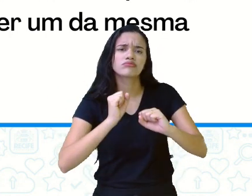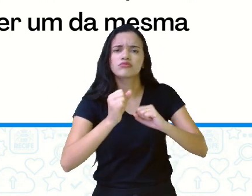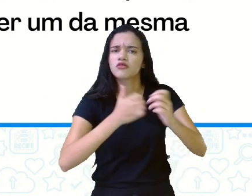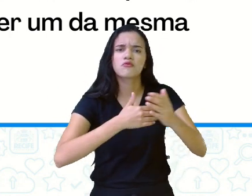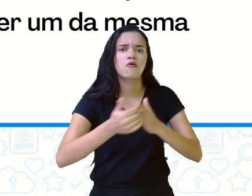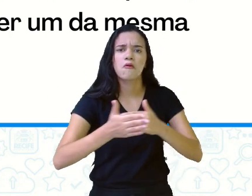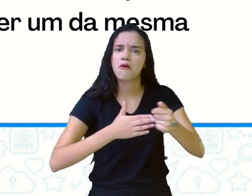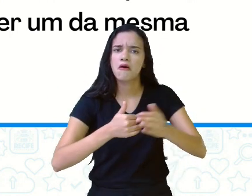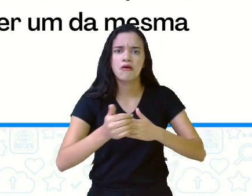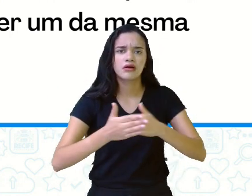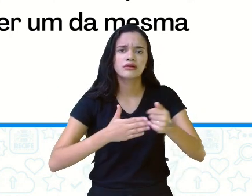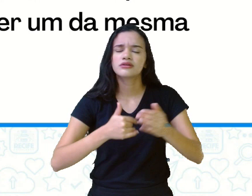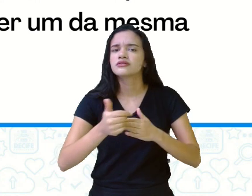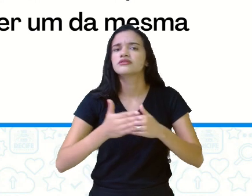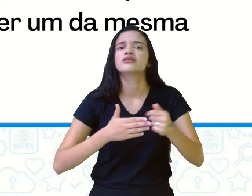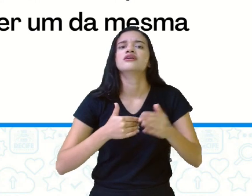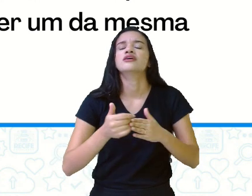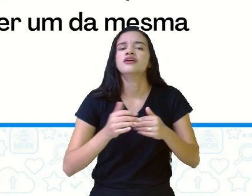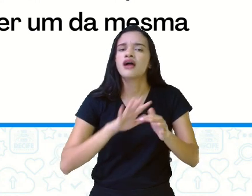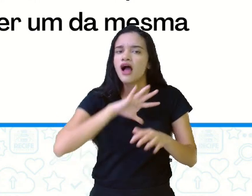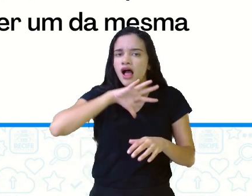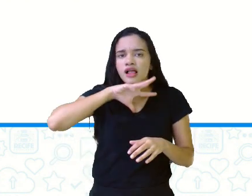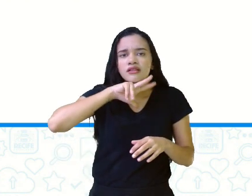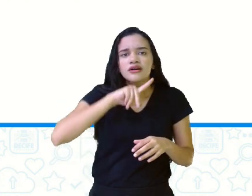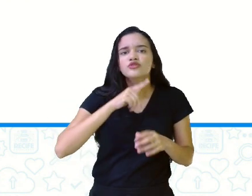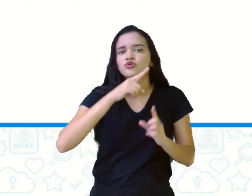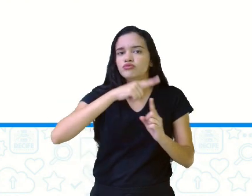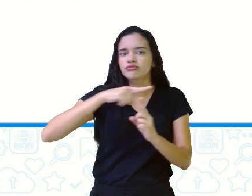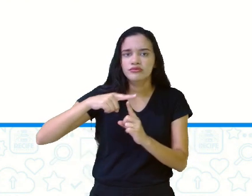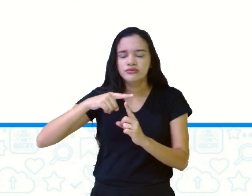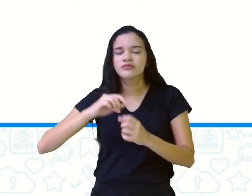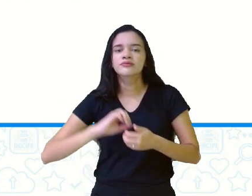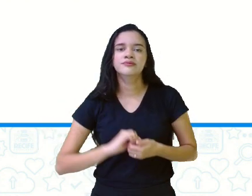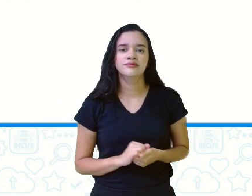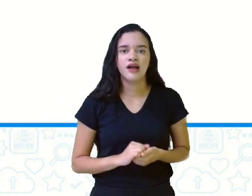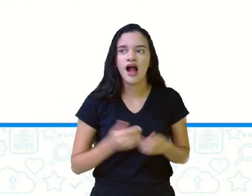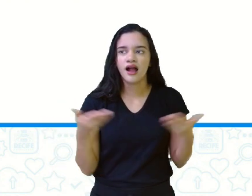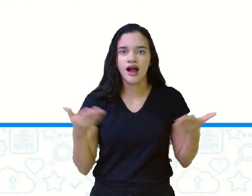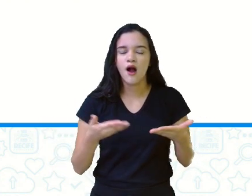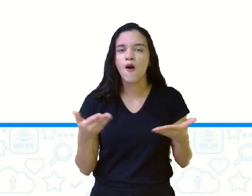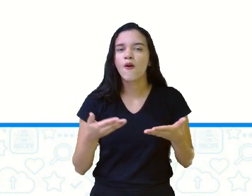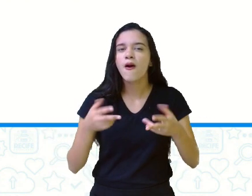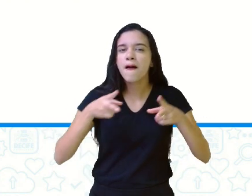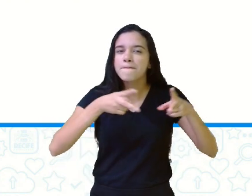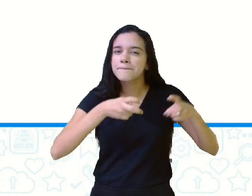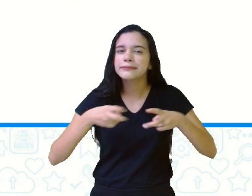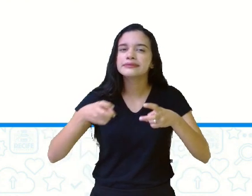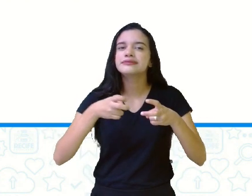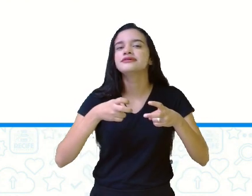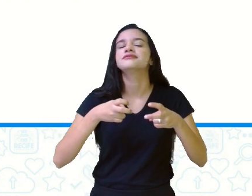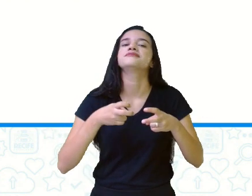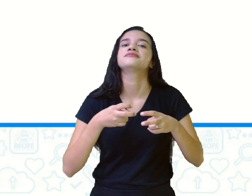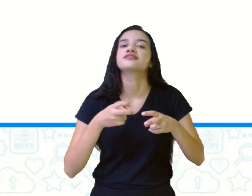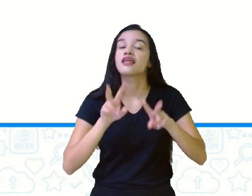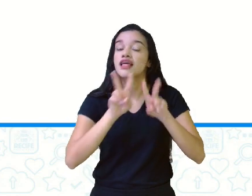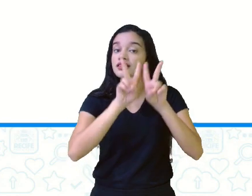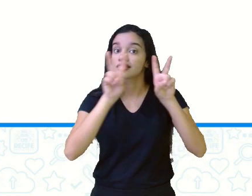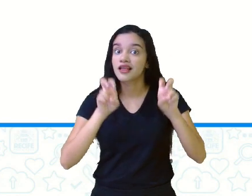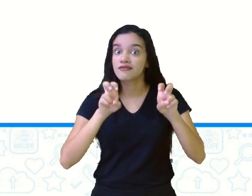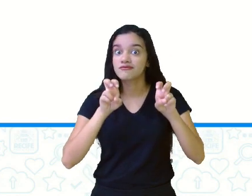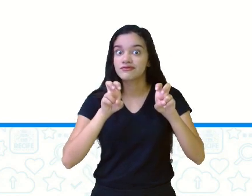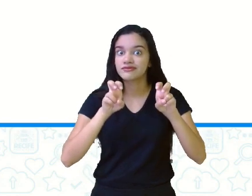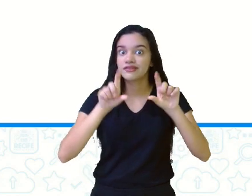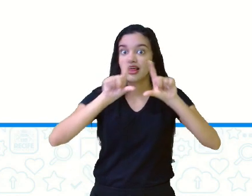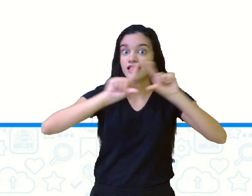um da mesma espécie. Vamos agora identificar os artigos nas frases a